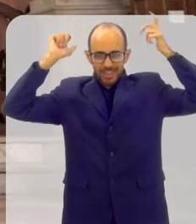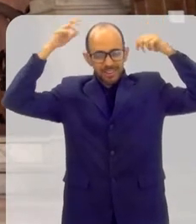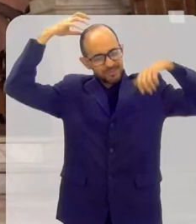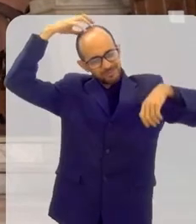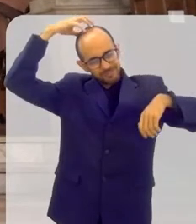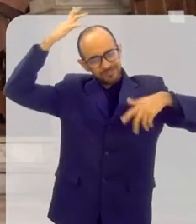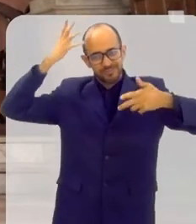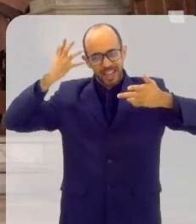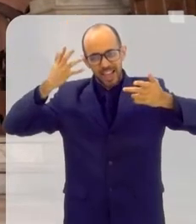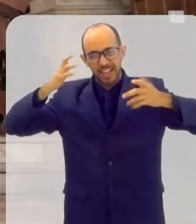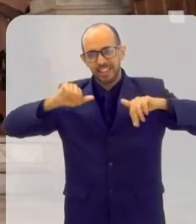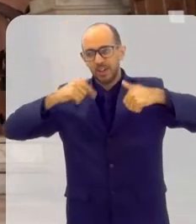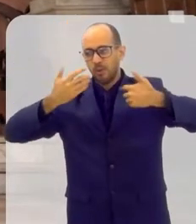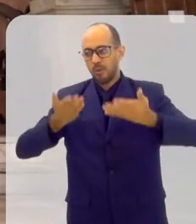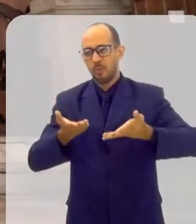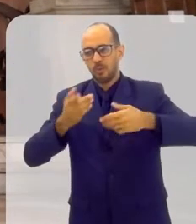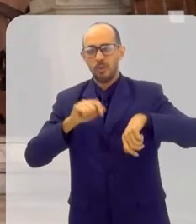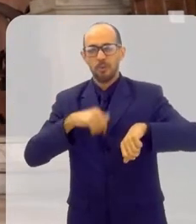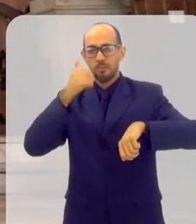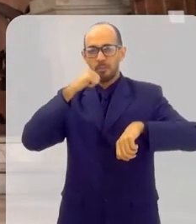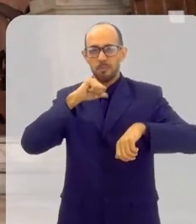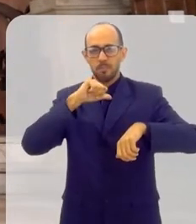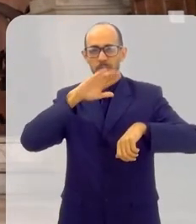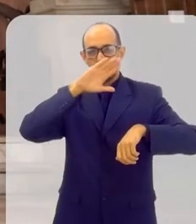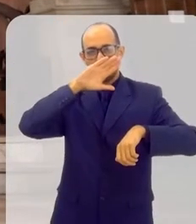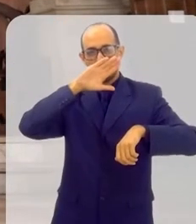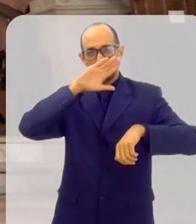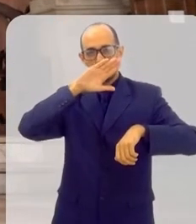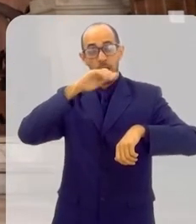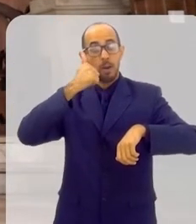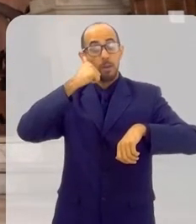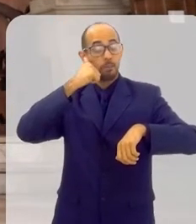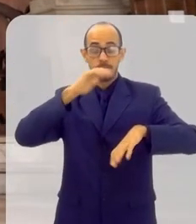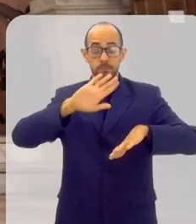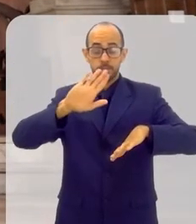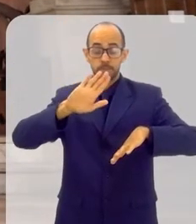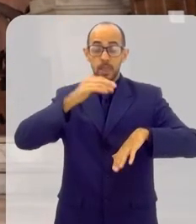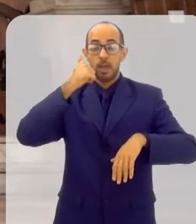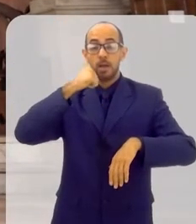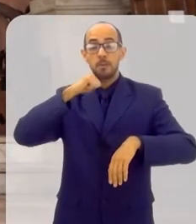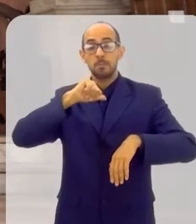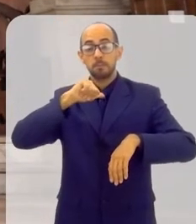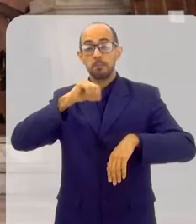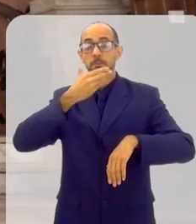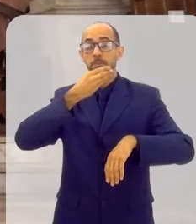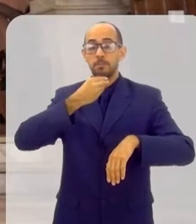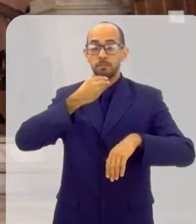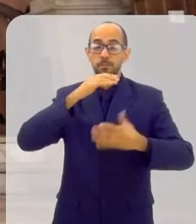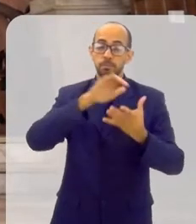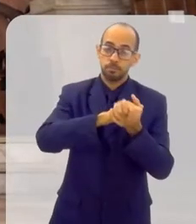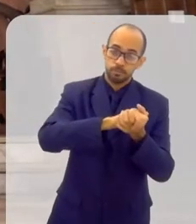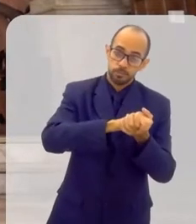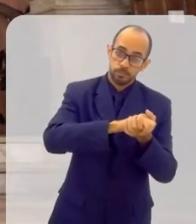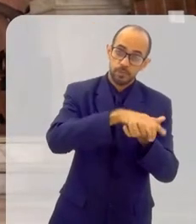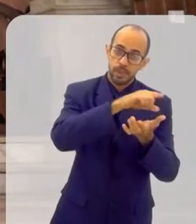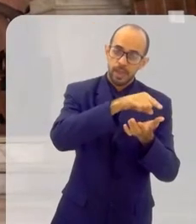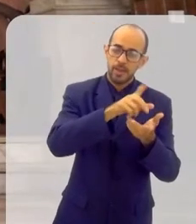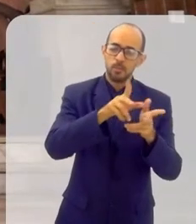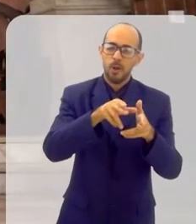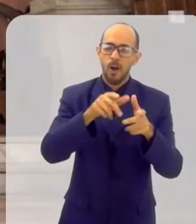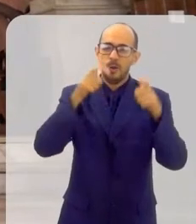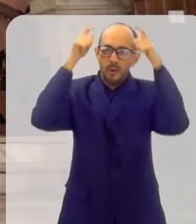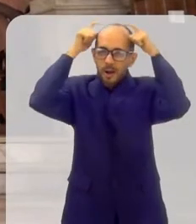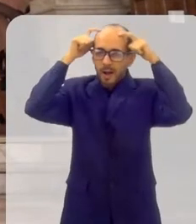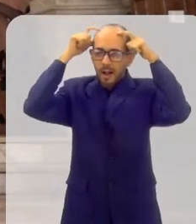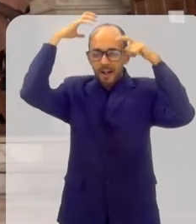da celebração do matrimônio, o marido e a mulher são coroados. É como que constituindo o rei